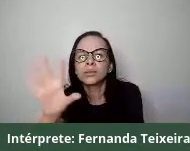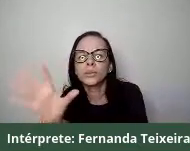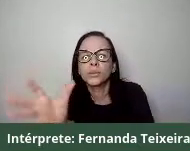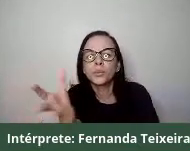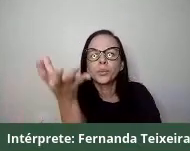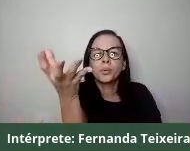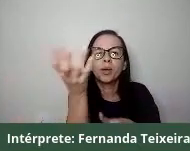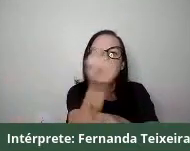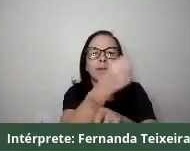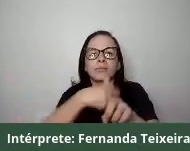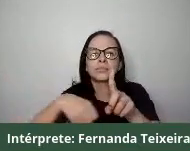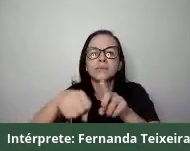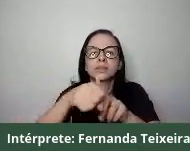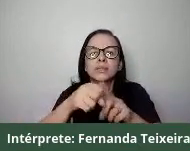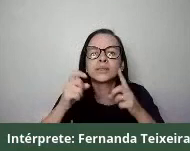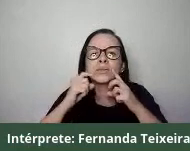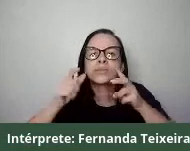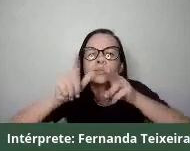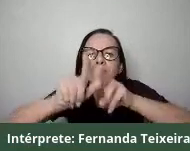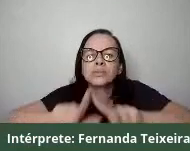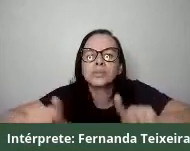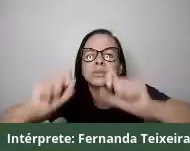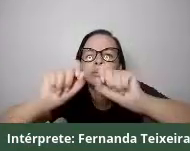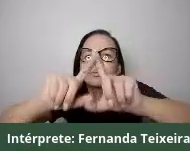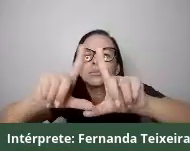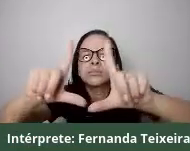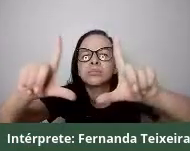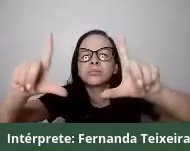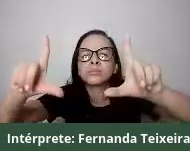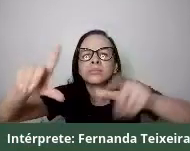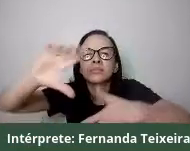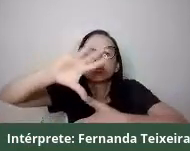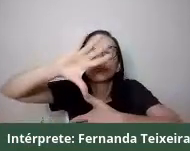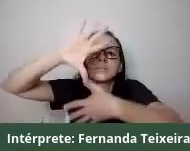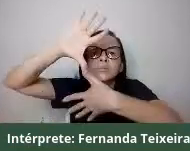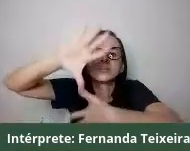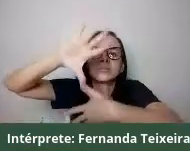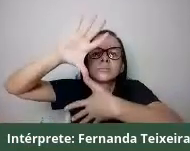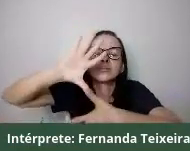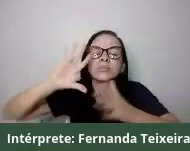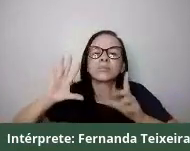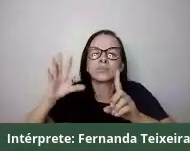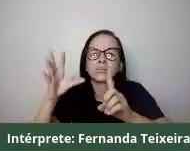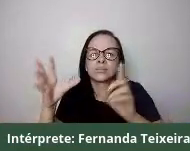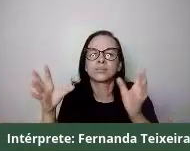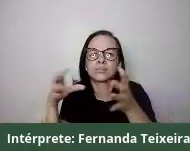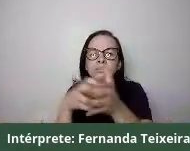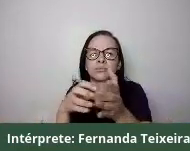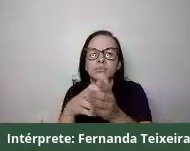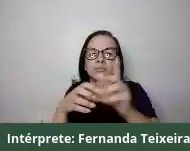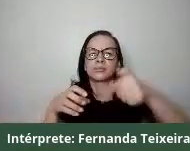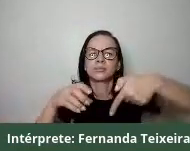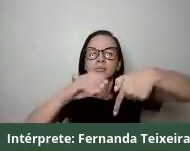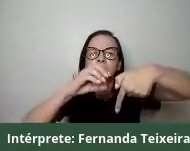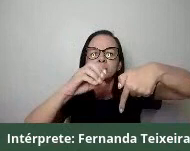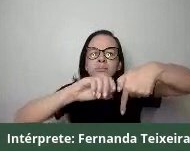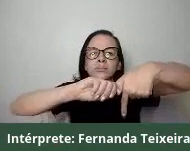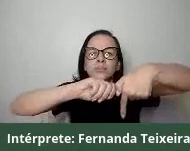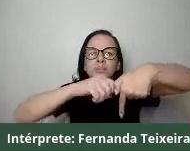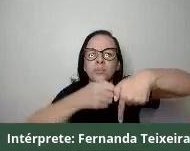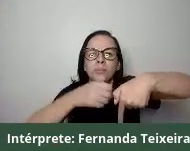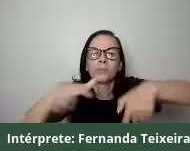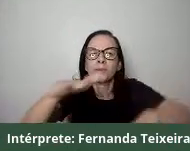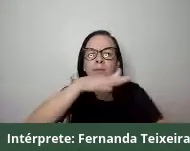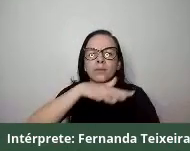E vocês veem aí projetado o mapa das comunidades quilombolas do estado da Bahia, onde a gente vai